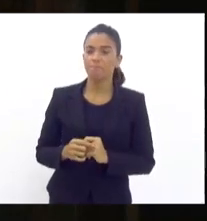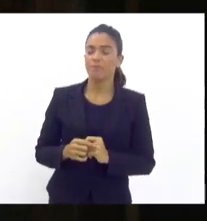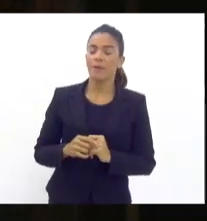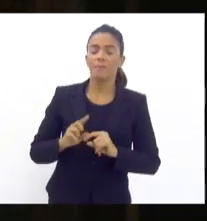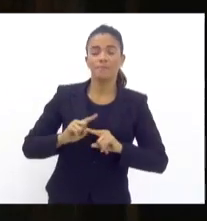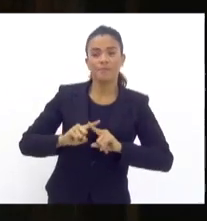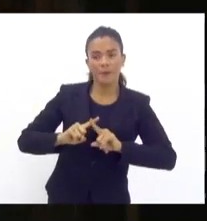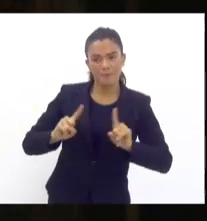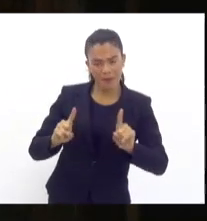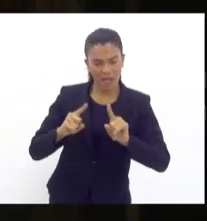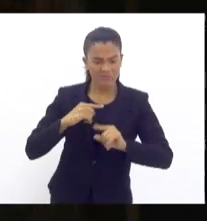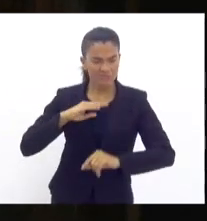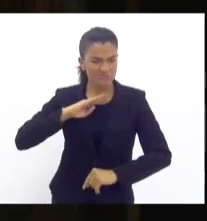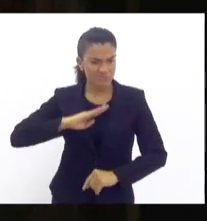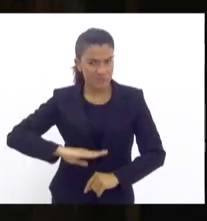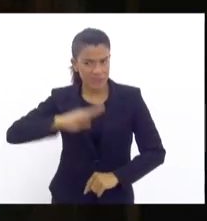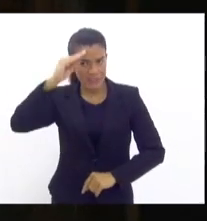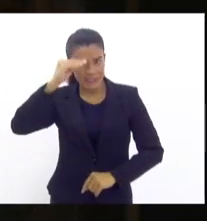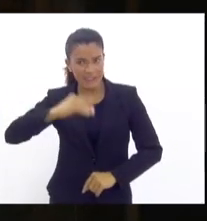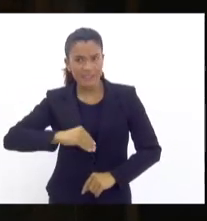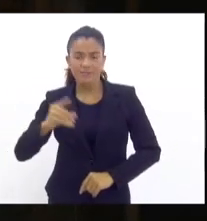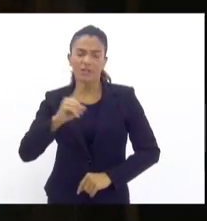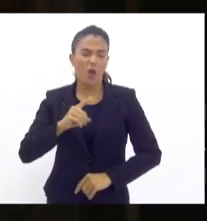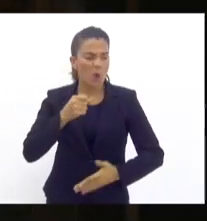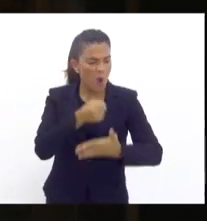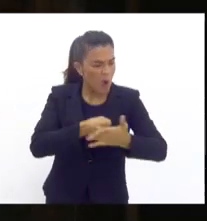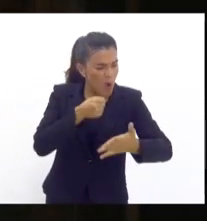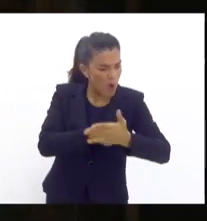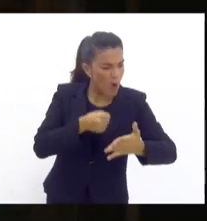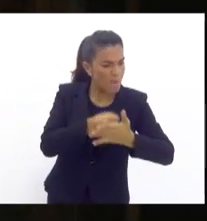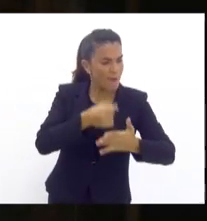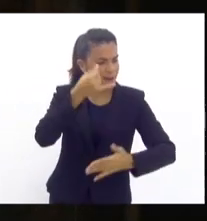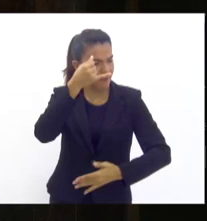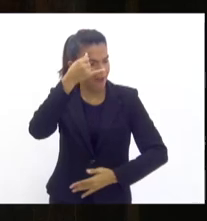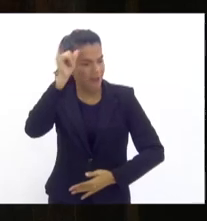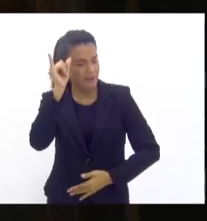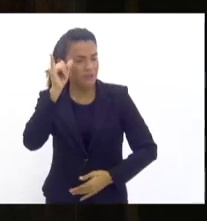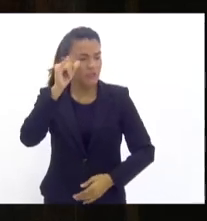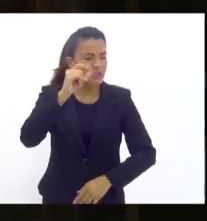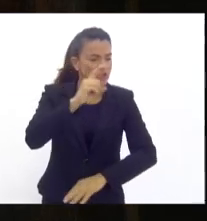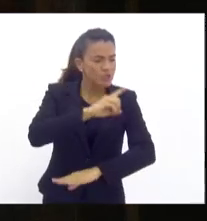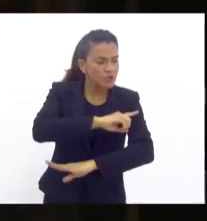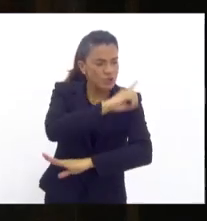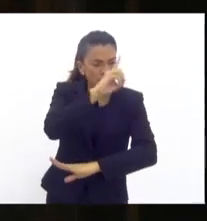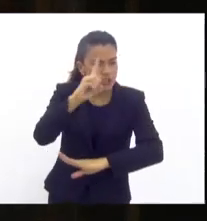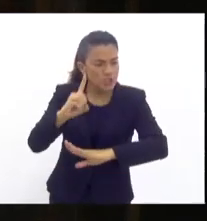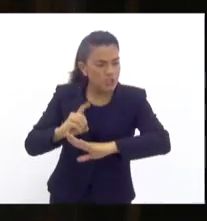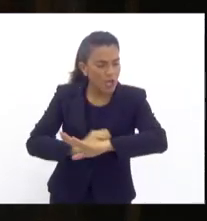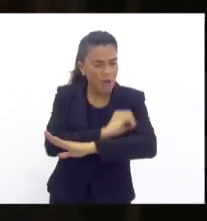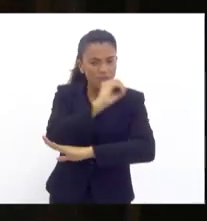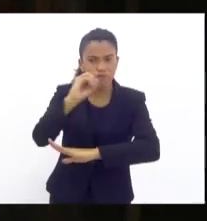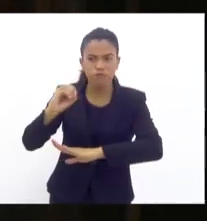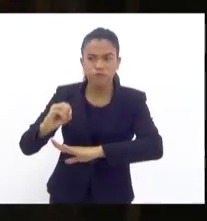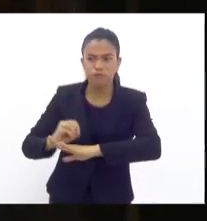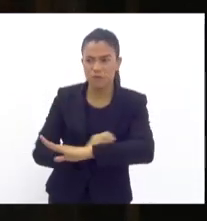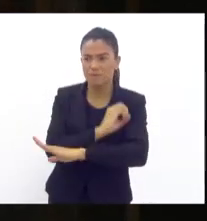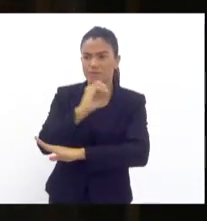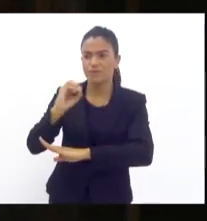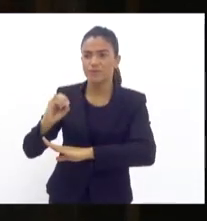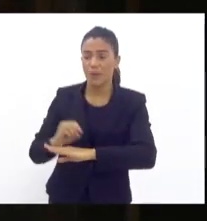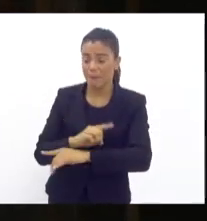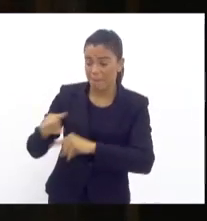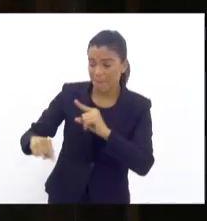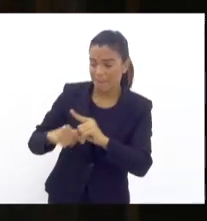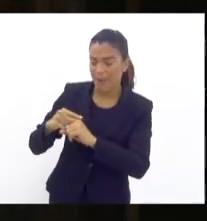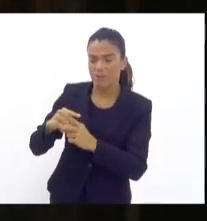nos demorecemos, fazemos um combate diário, de outurno, com as forças de segurança, polícia militar e nós, polícia